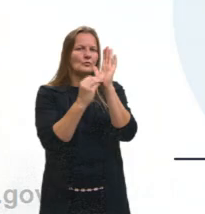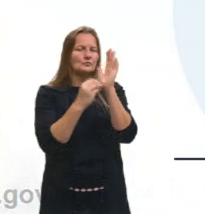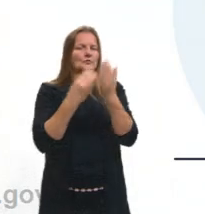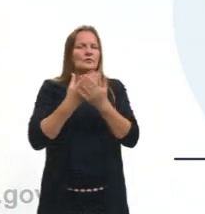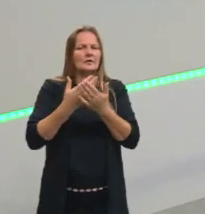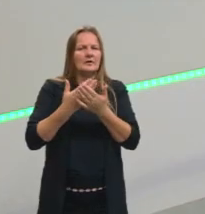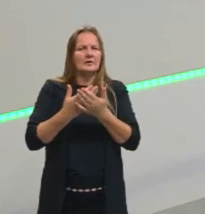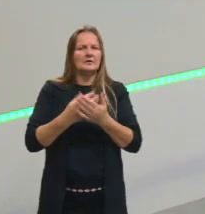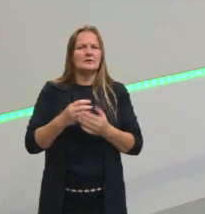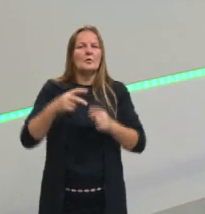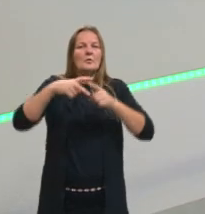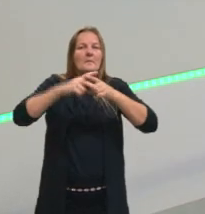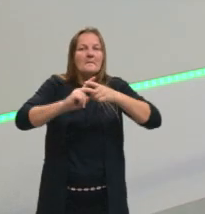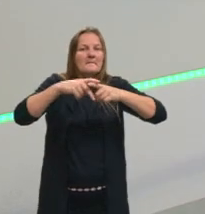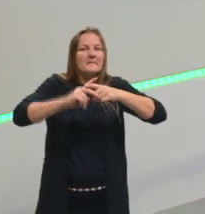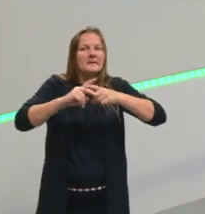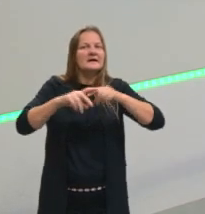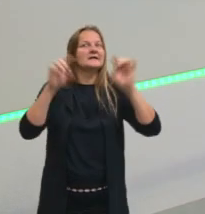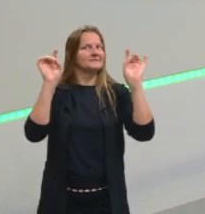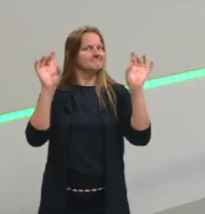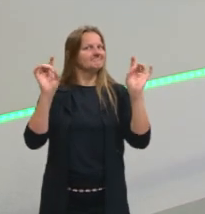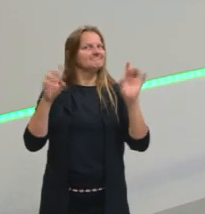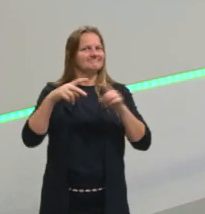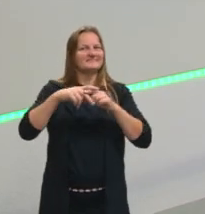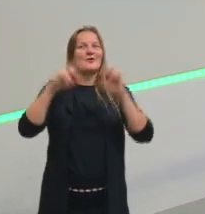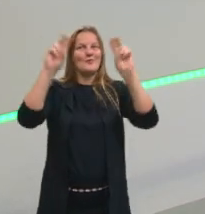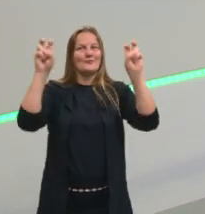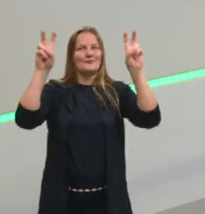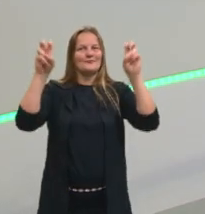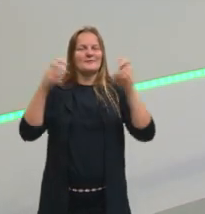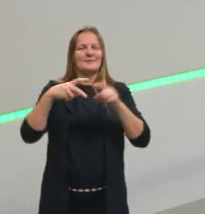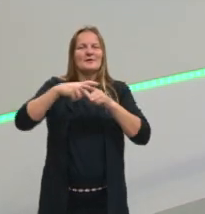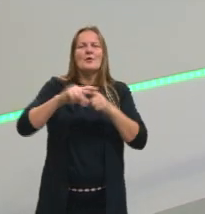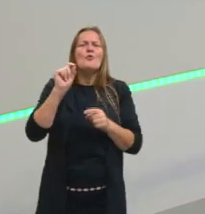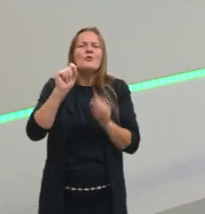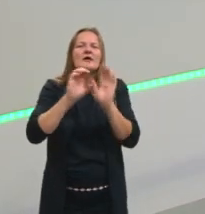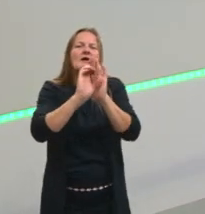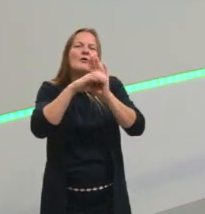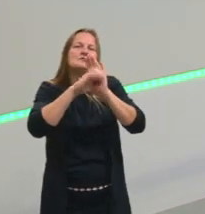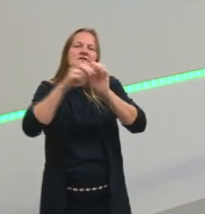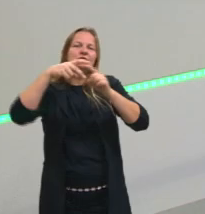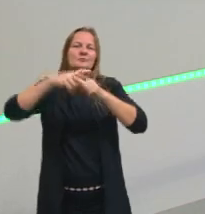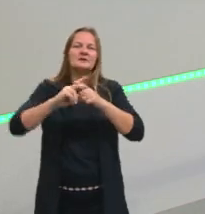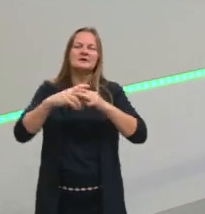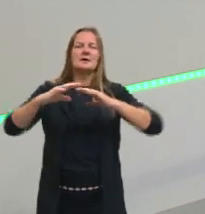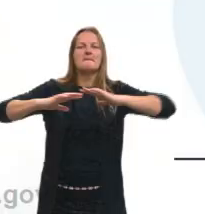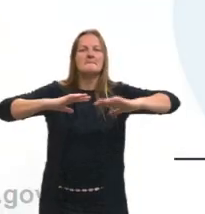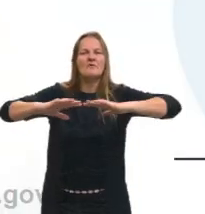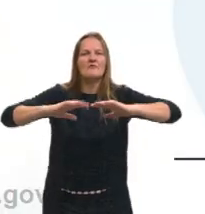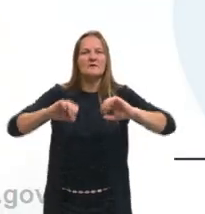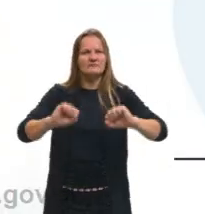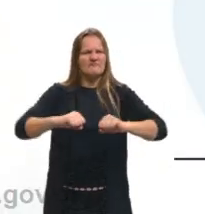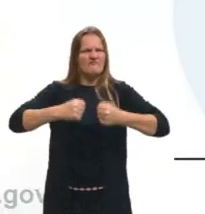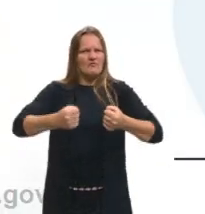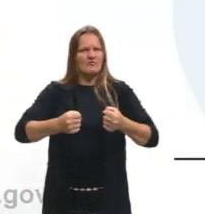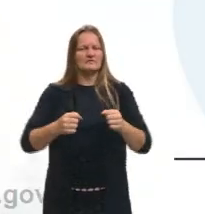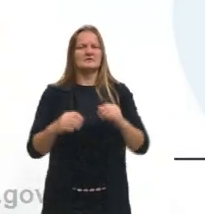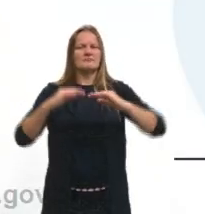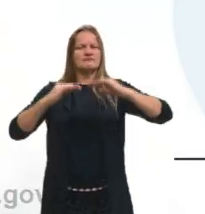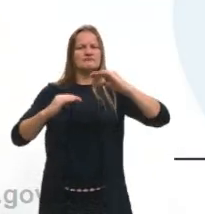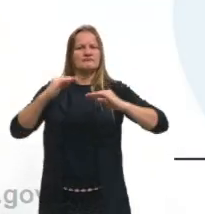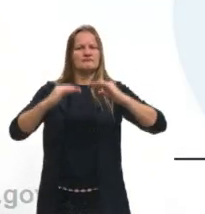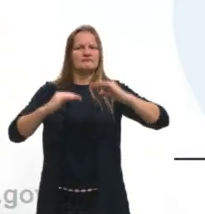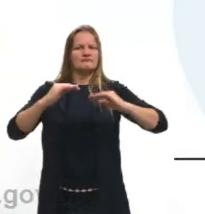a gente vai estar falando sobre mecânica especificamente. O que é mecânica? A gente trata sobre movimento, sobre forças, equilíbrio,